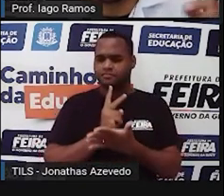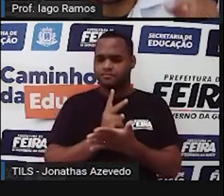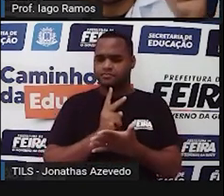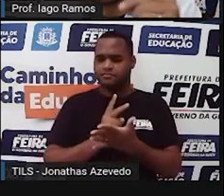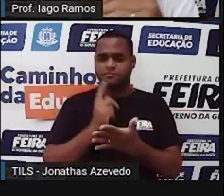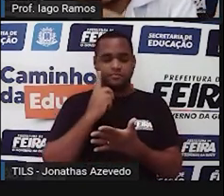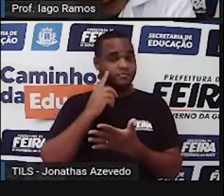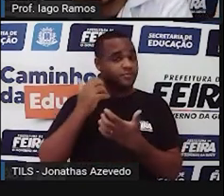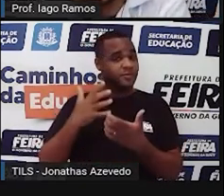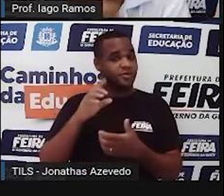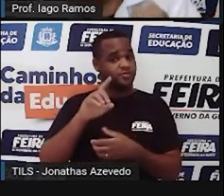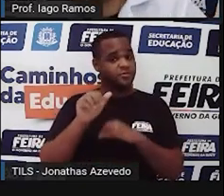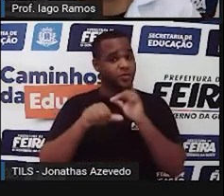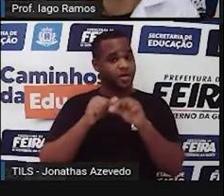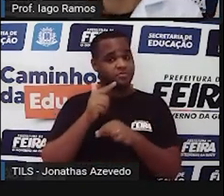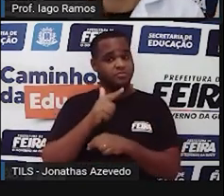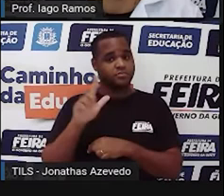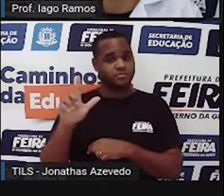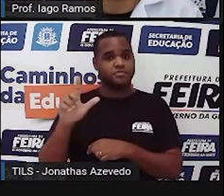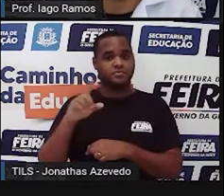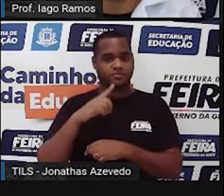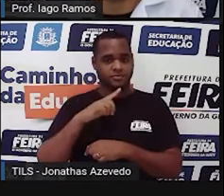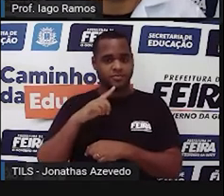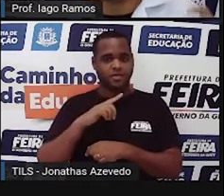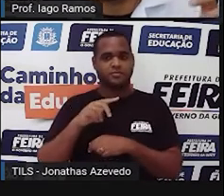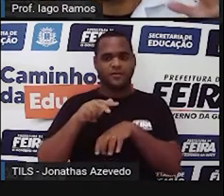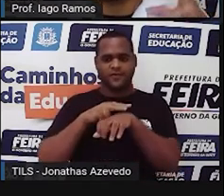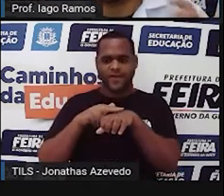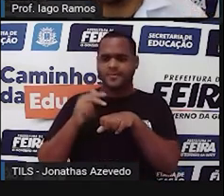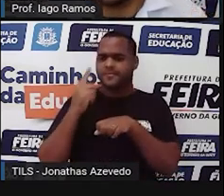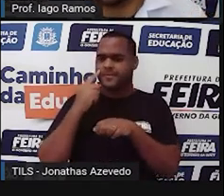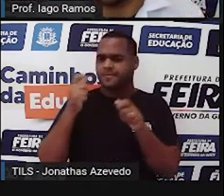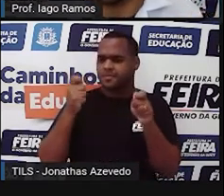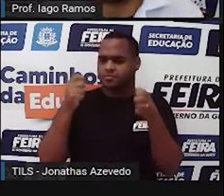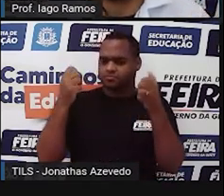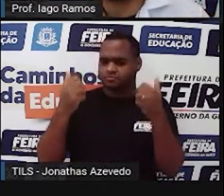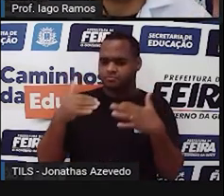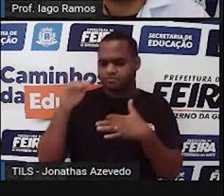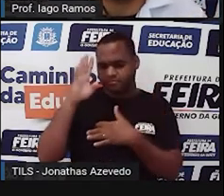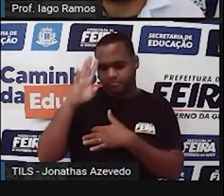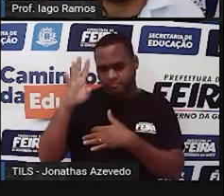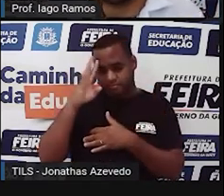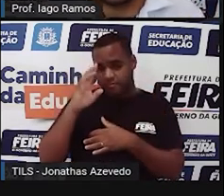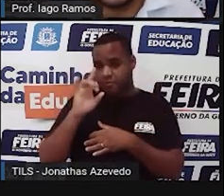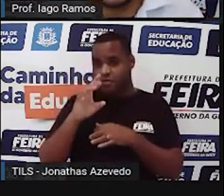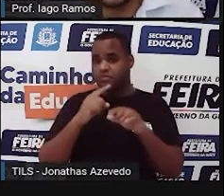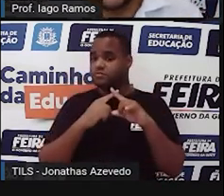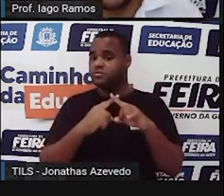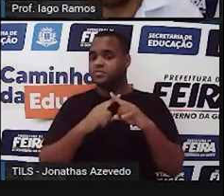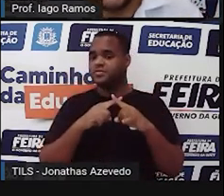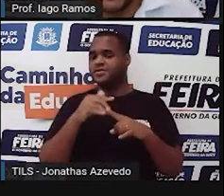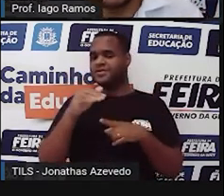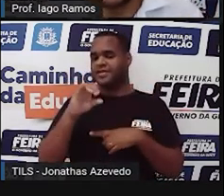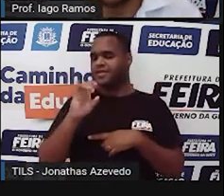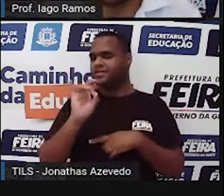a direita, setinhas verdes, você já está pensando ali, você já viu, é só multiplicar por 10.